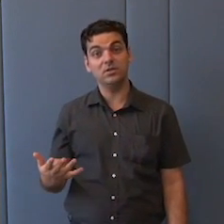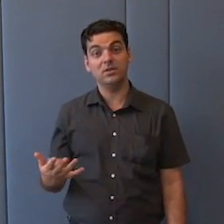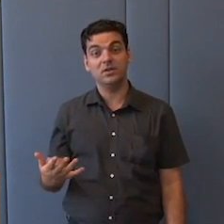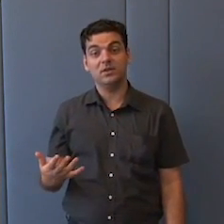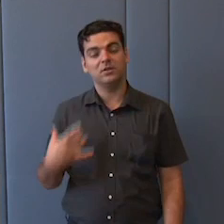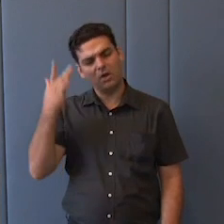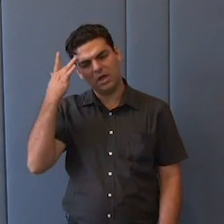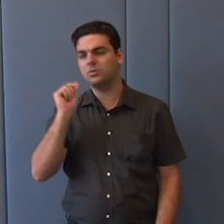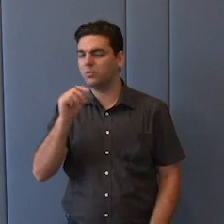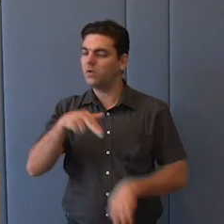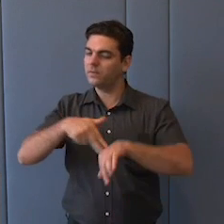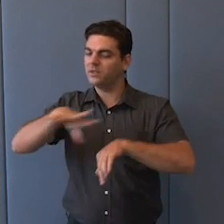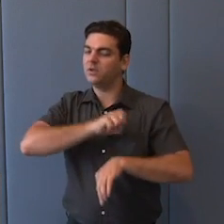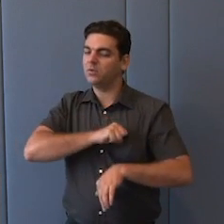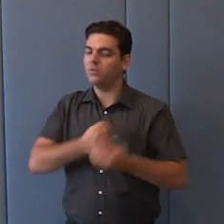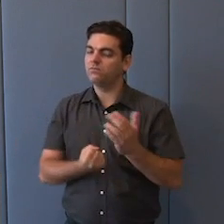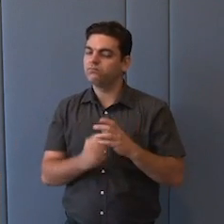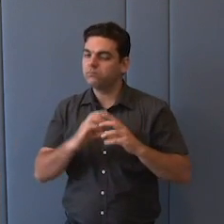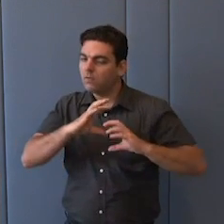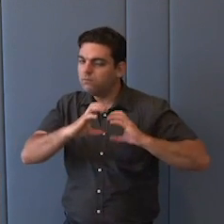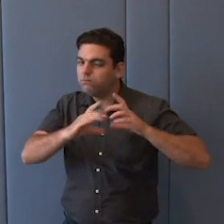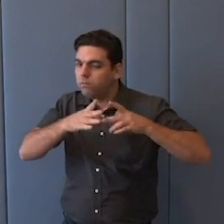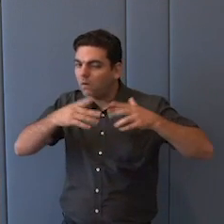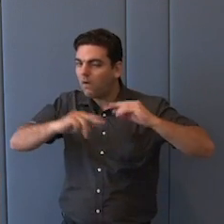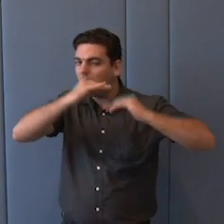é nessa selva